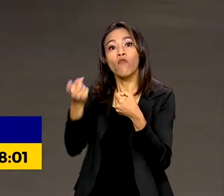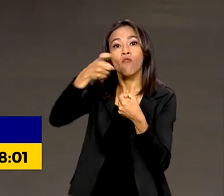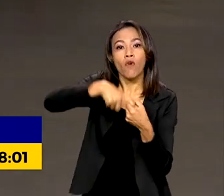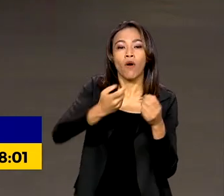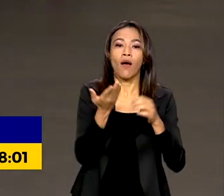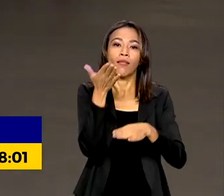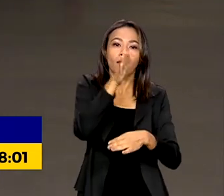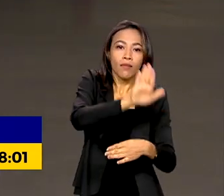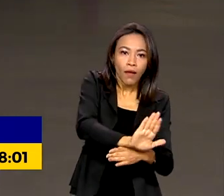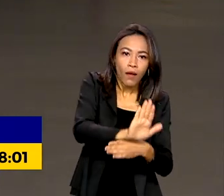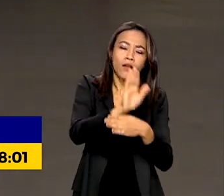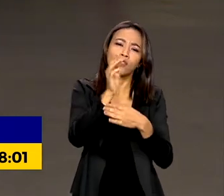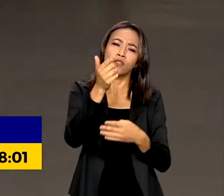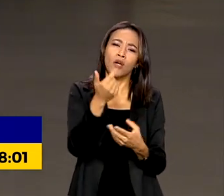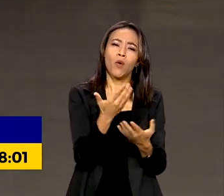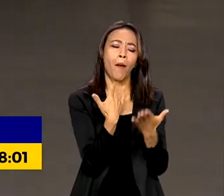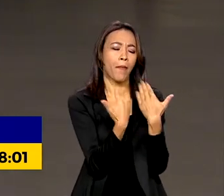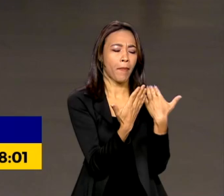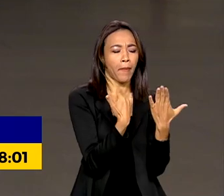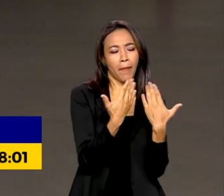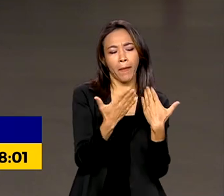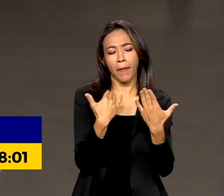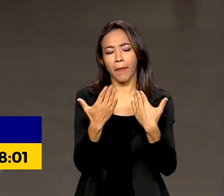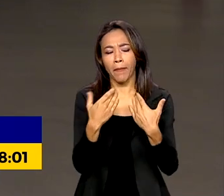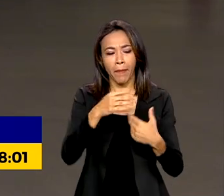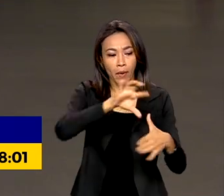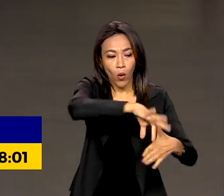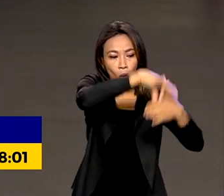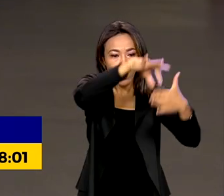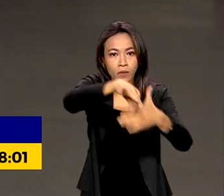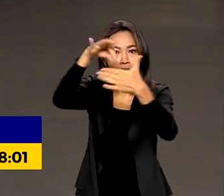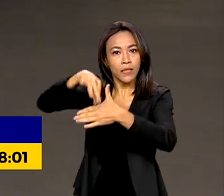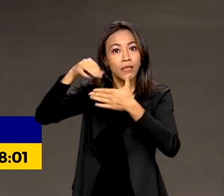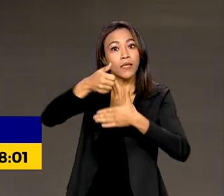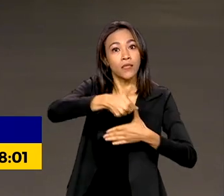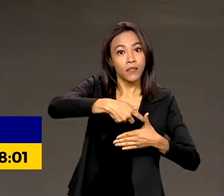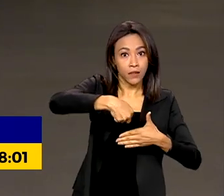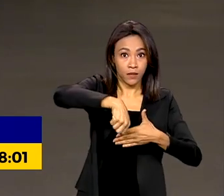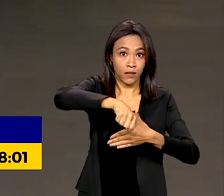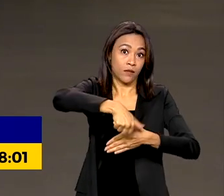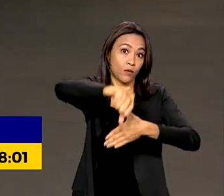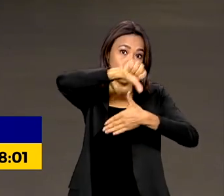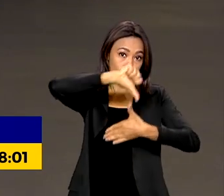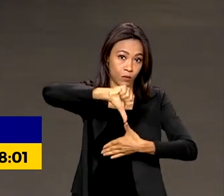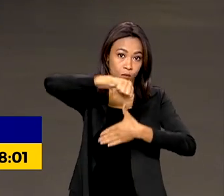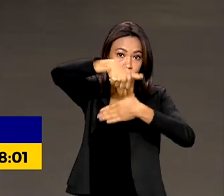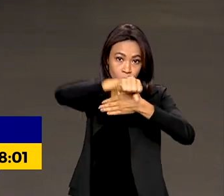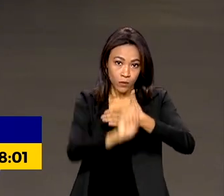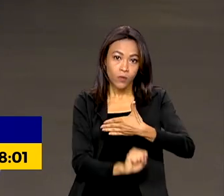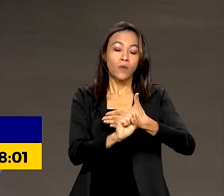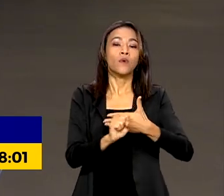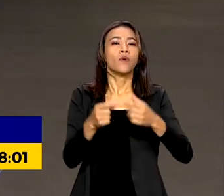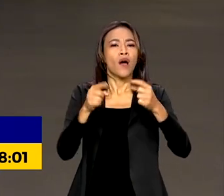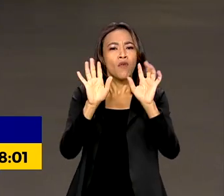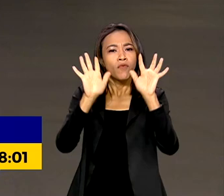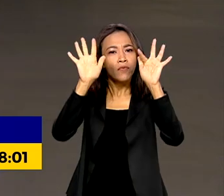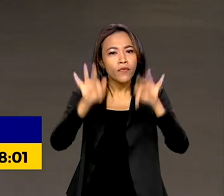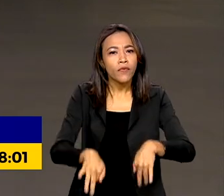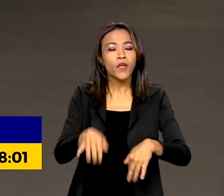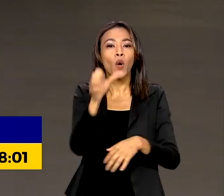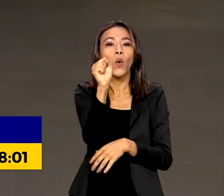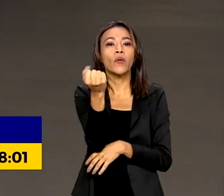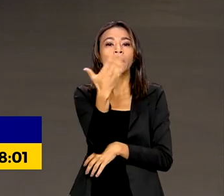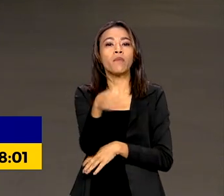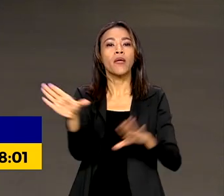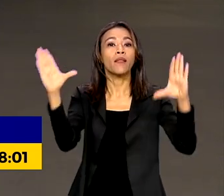conversa mais informal entre os líderes sul-americanos, até às 6 horas da tarde. O encerramento será às 8h30 da noite com o jantar que será